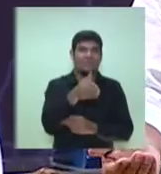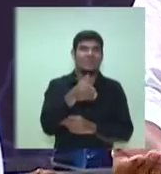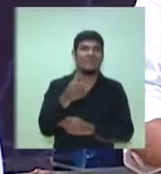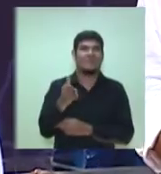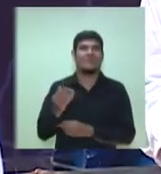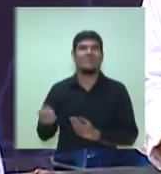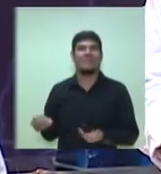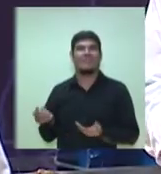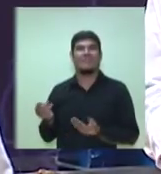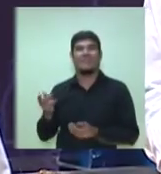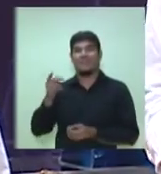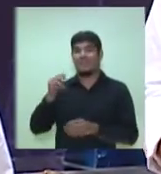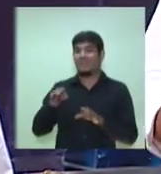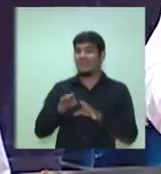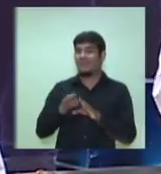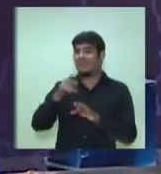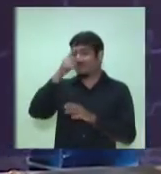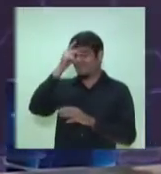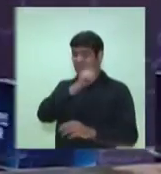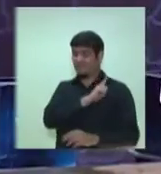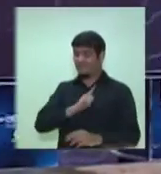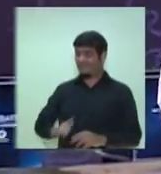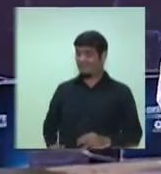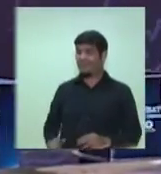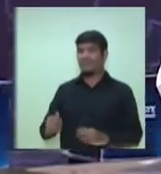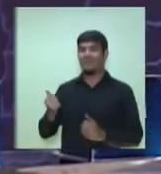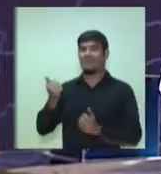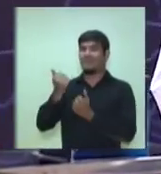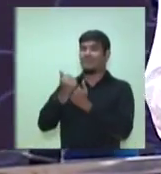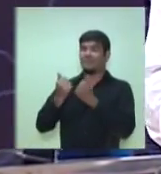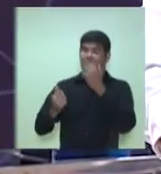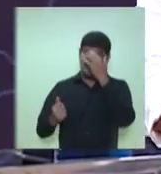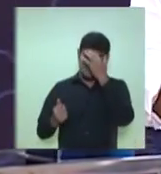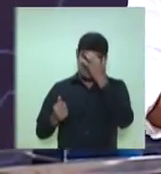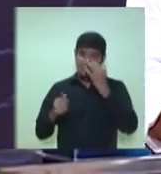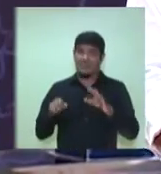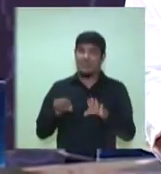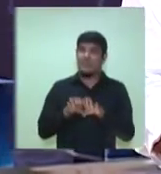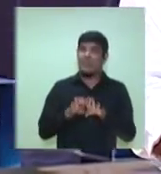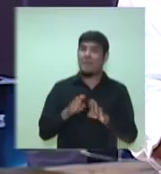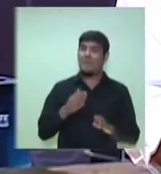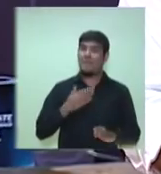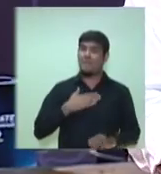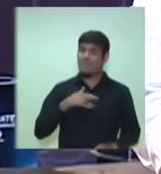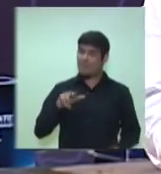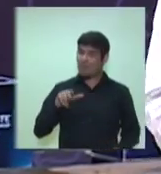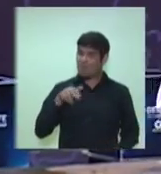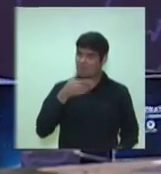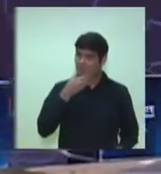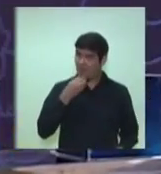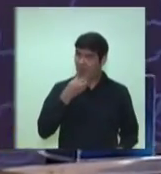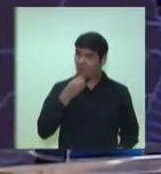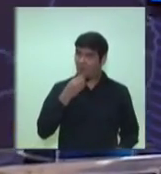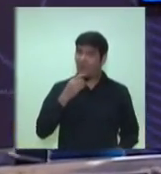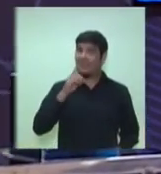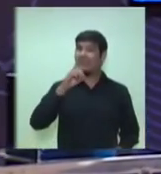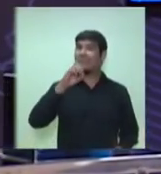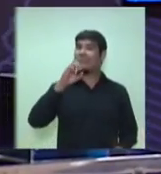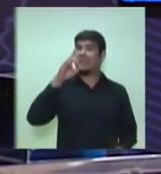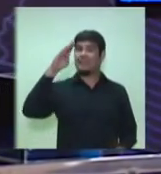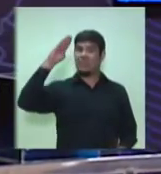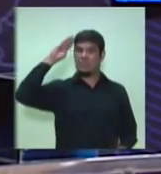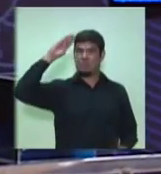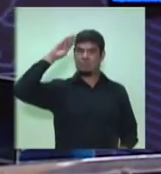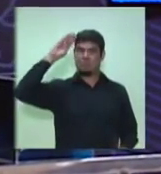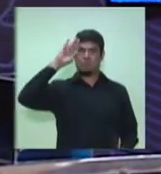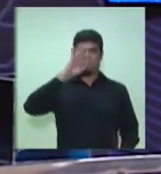deputado Silas Câmara. Por outro lado, preciso dizer que o meu irmão é o delegado da Polícia Federal, foi durante muito tempo o chefe das